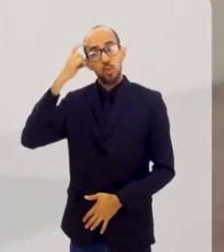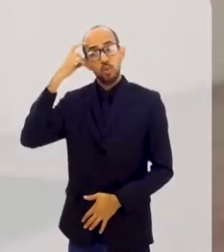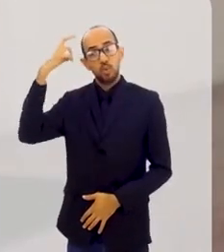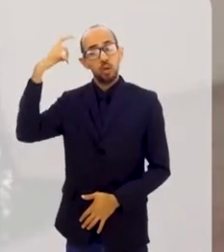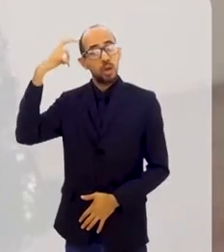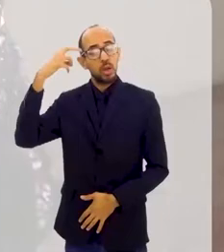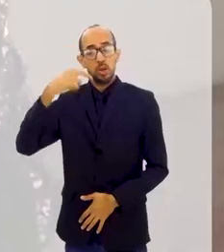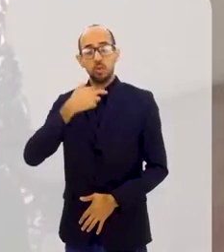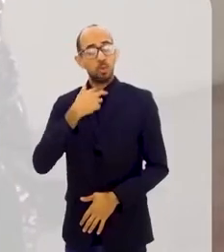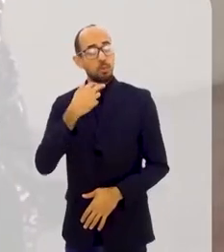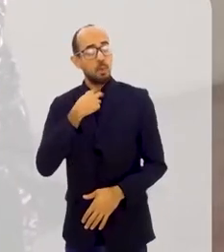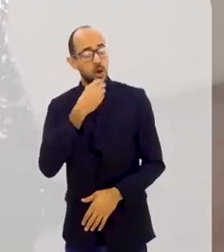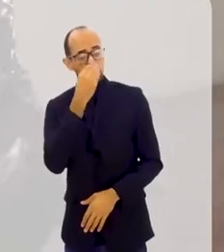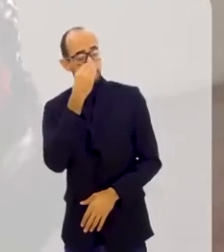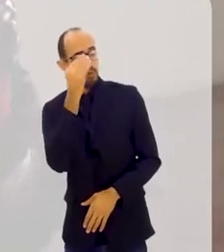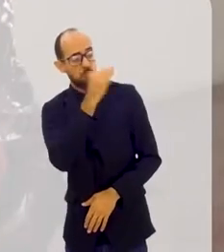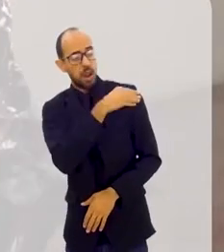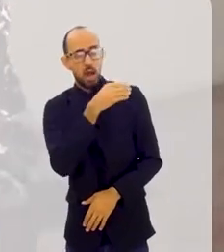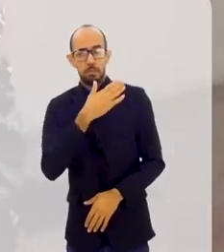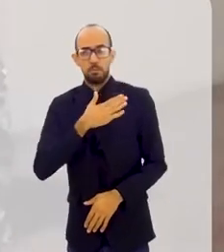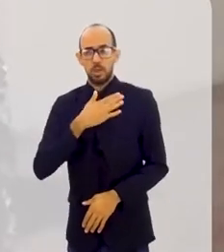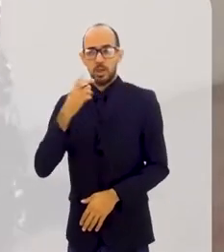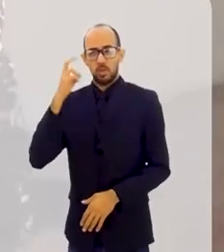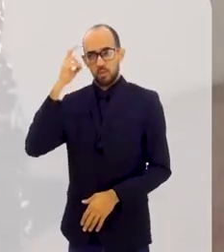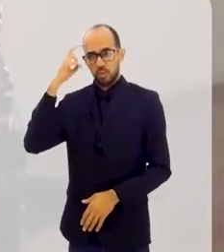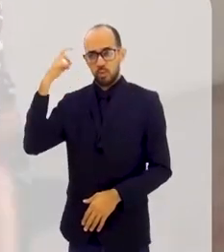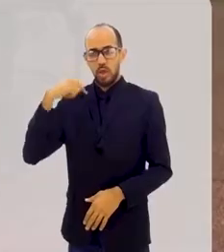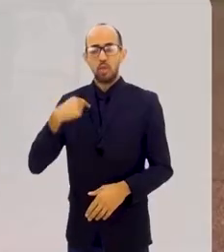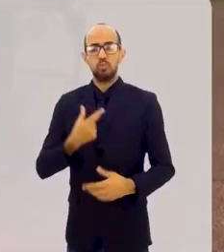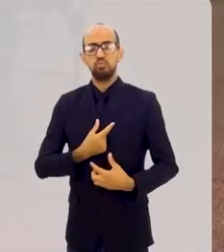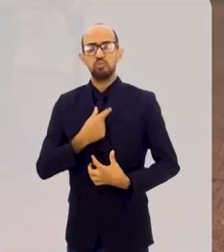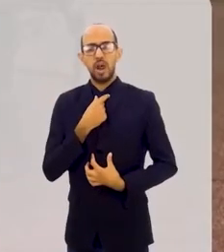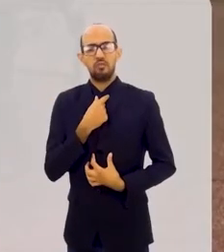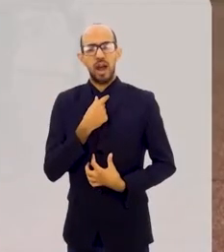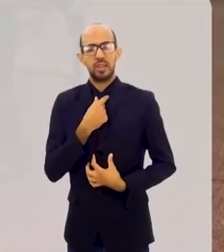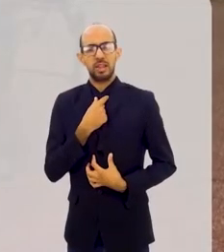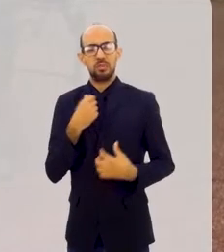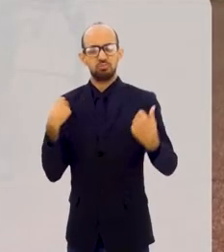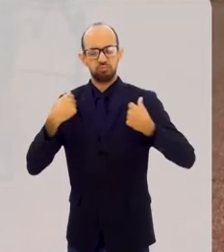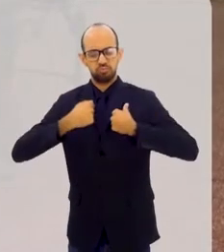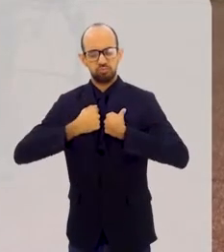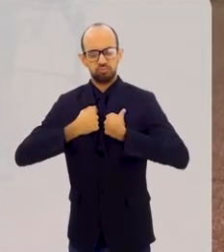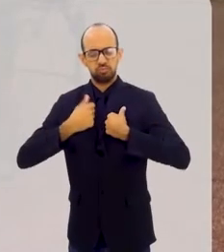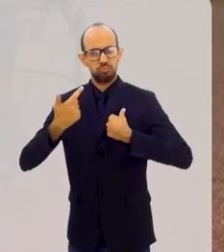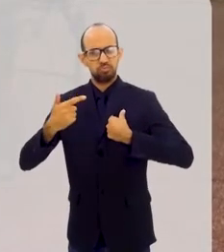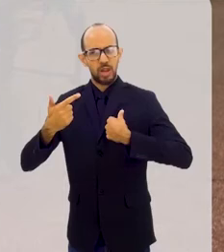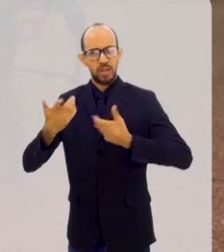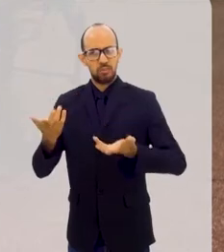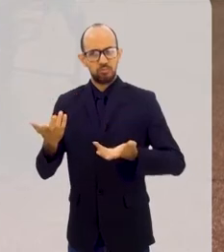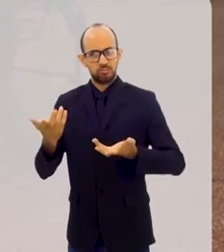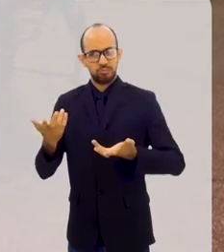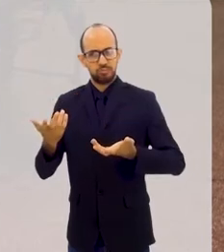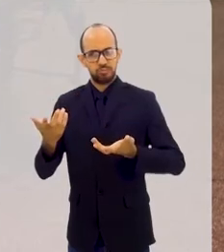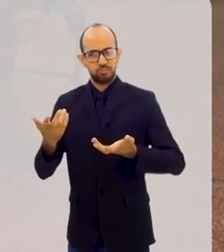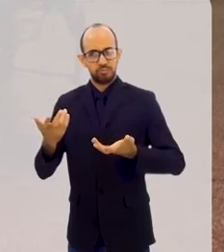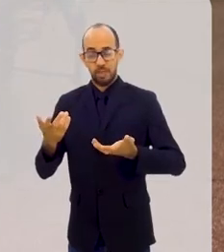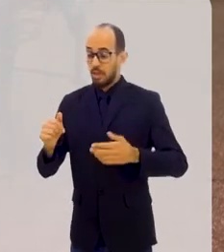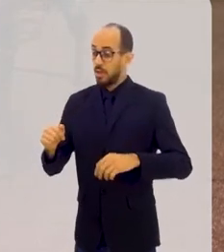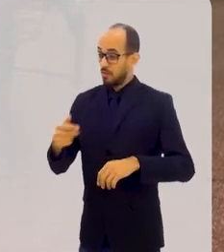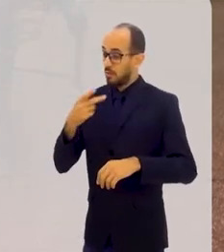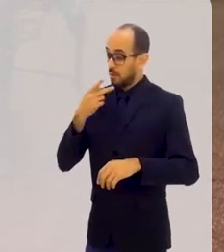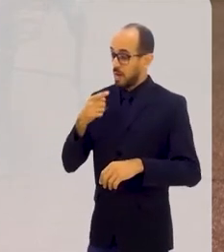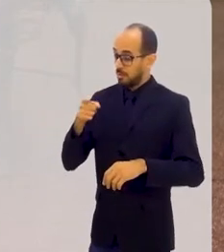não posso negar a minha cultura. Eu estou assim, não estou com gravata, nem contando. Porque... O eu vou lhe dizer é que eu adoro.